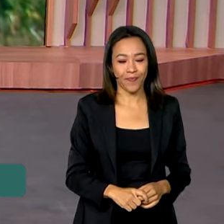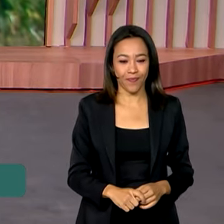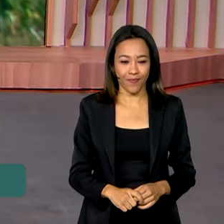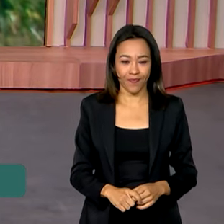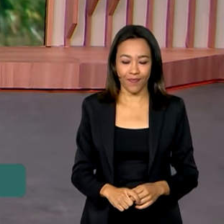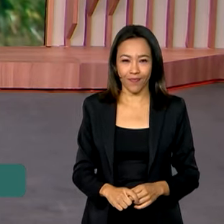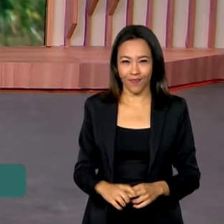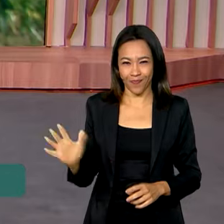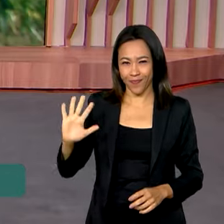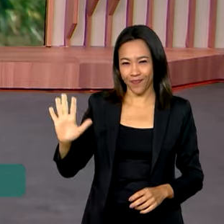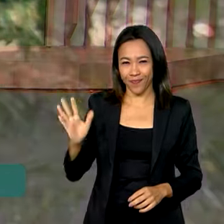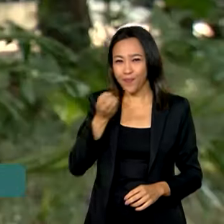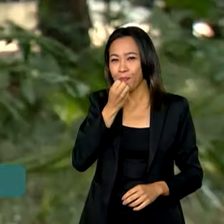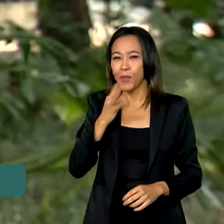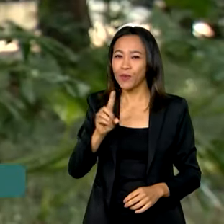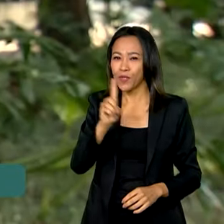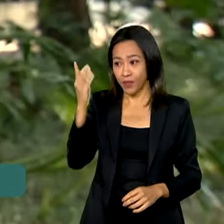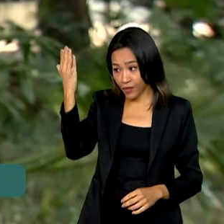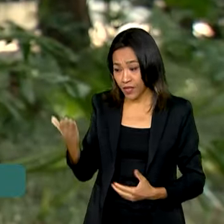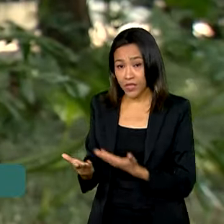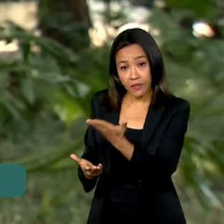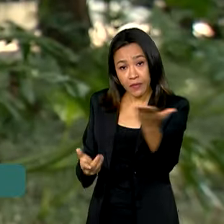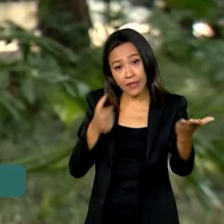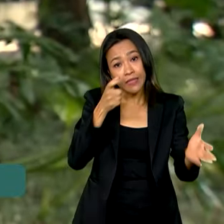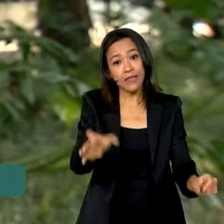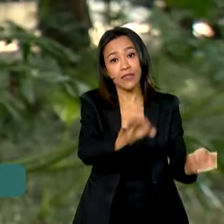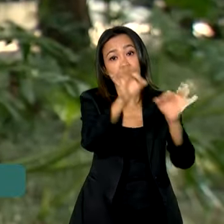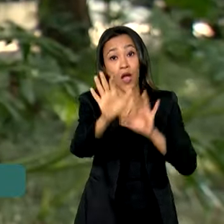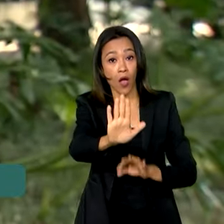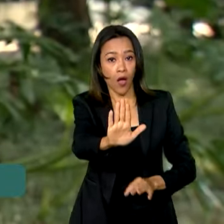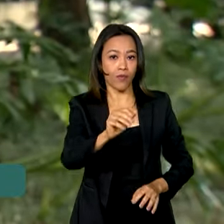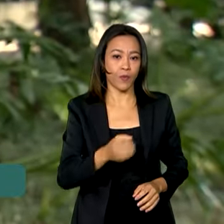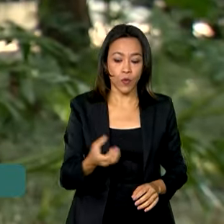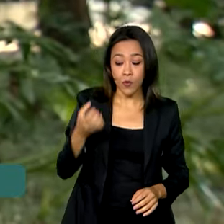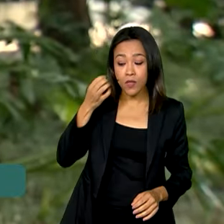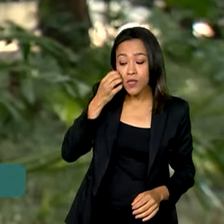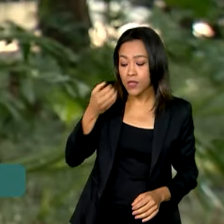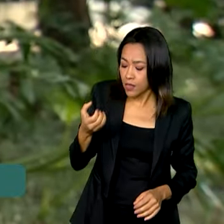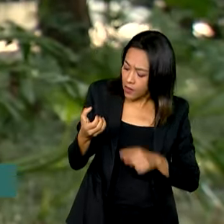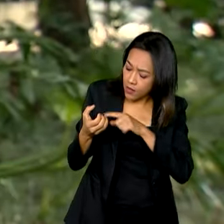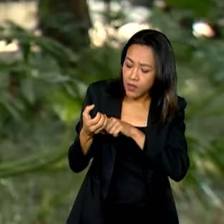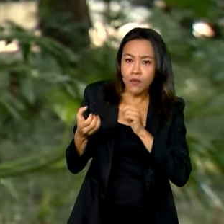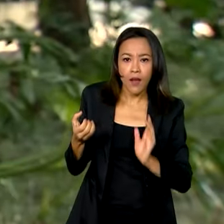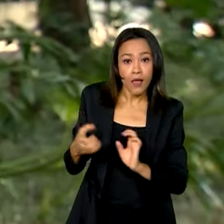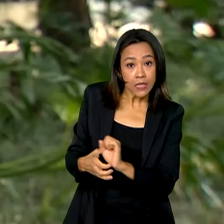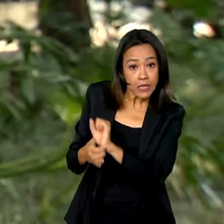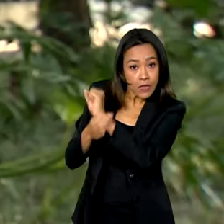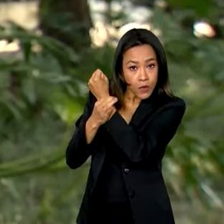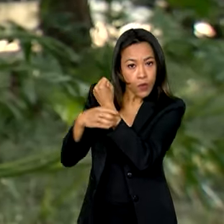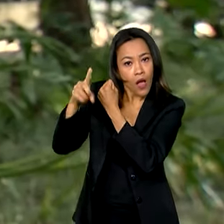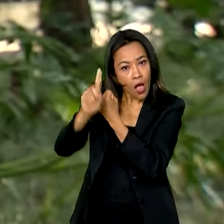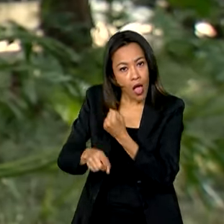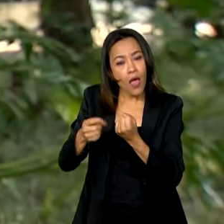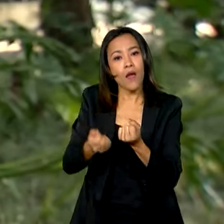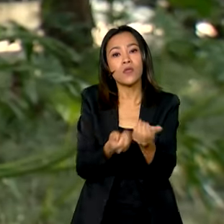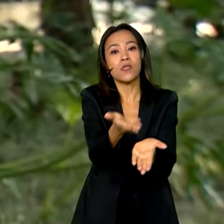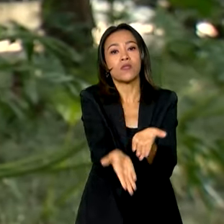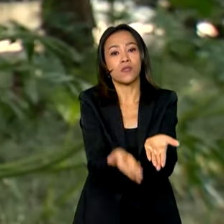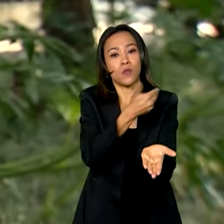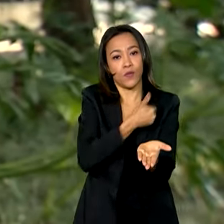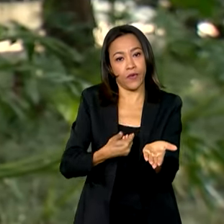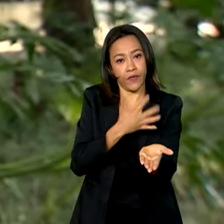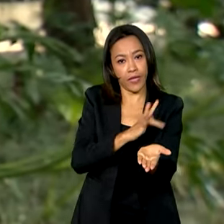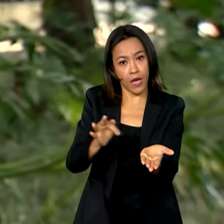Oi, Vanessa! Bom dia a você, bom dia a todos. Olha, o Celular Seguro é um serviço do governo federal que permite